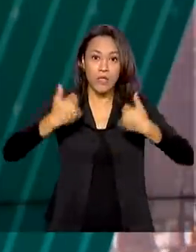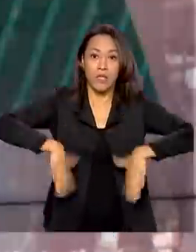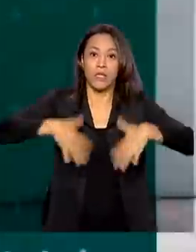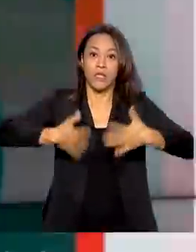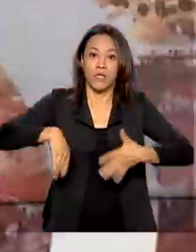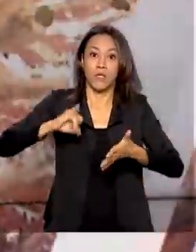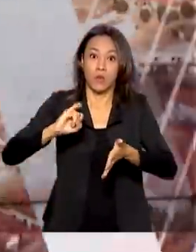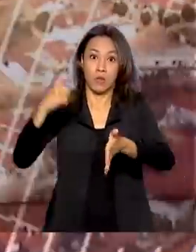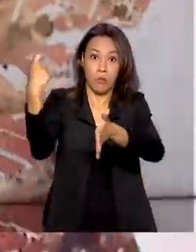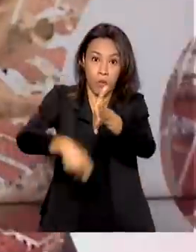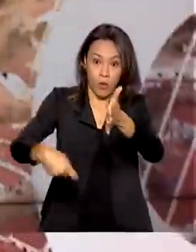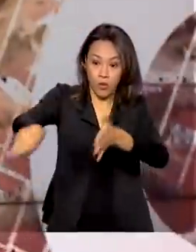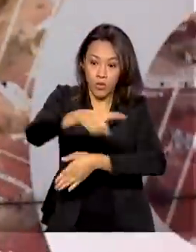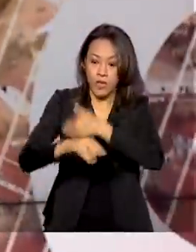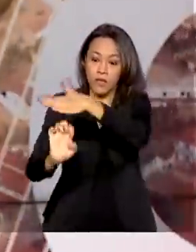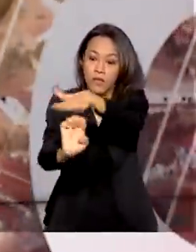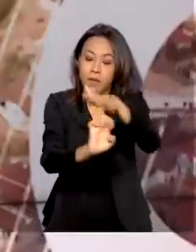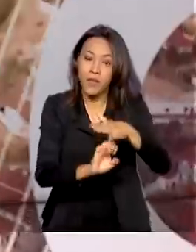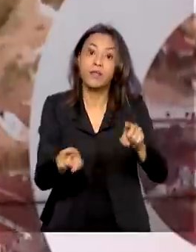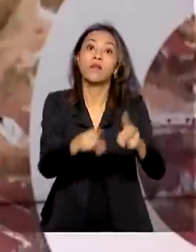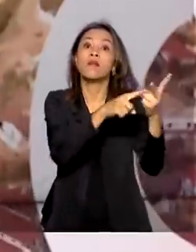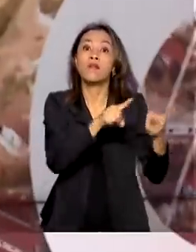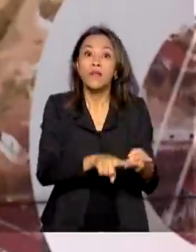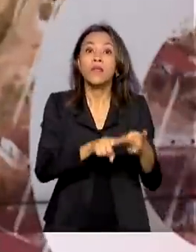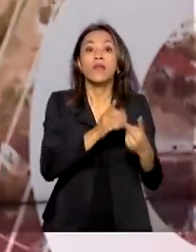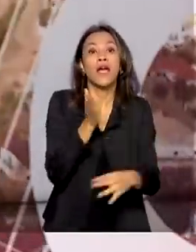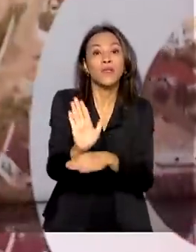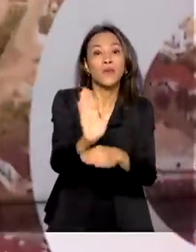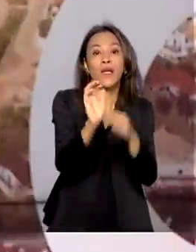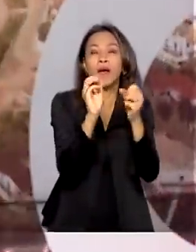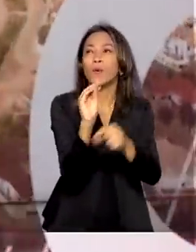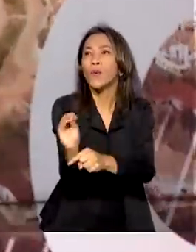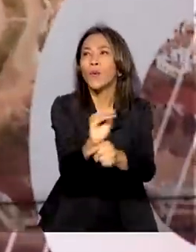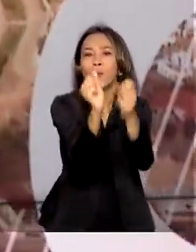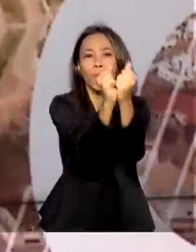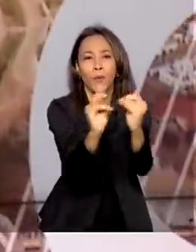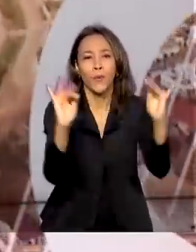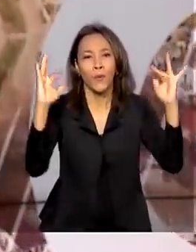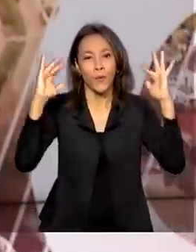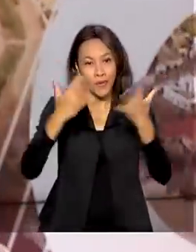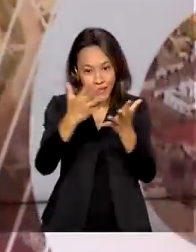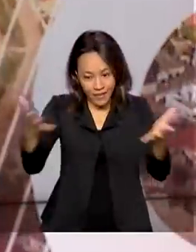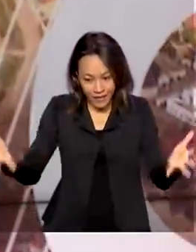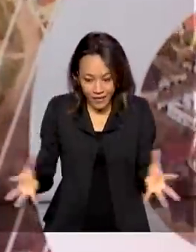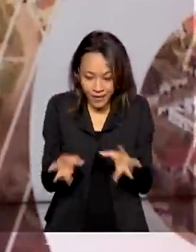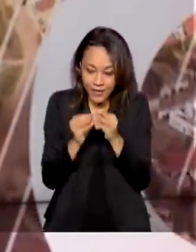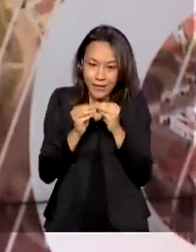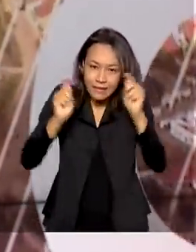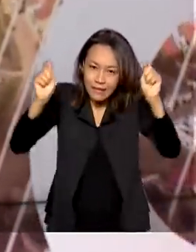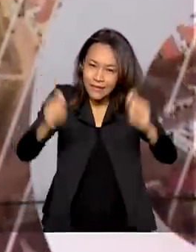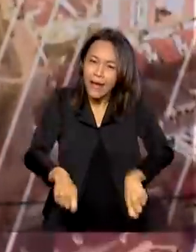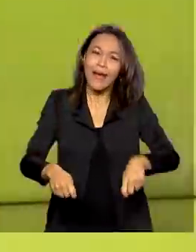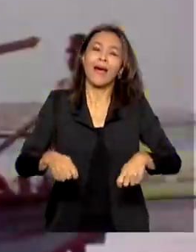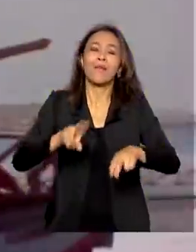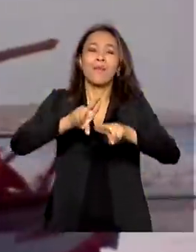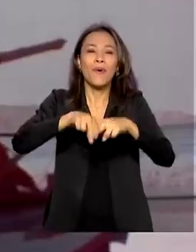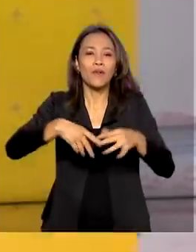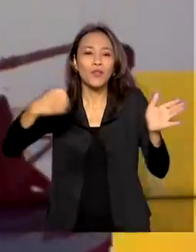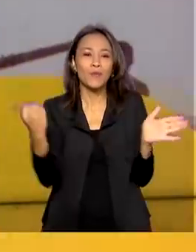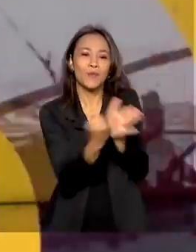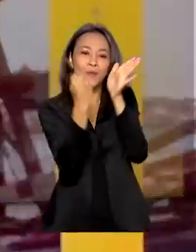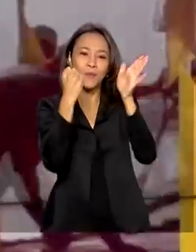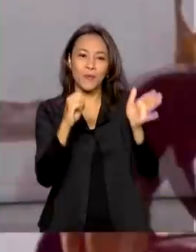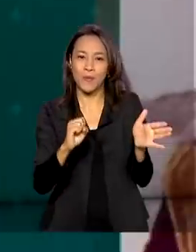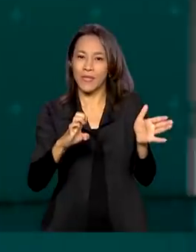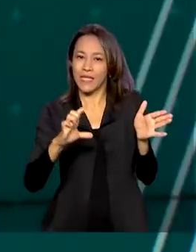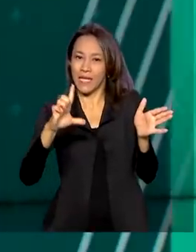das empresas e ainda ajudar na preservação do meio ambiente. Uma conta que fecha graças ao selo biocombustível social.